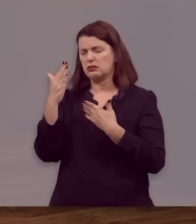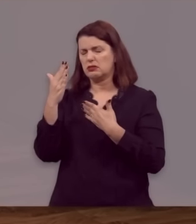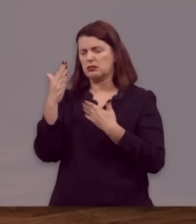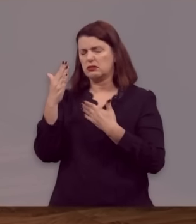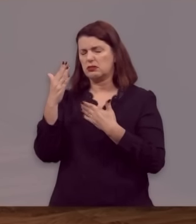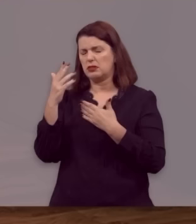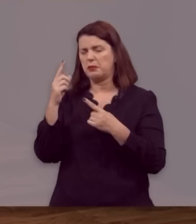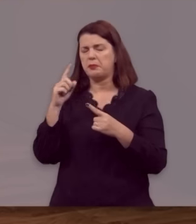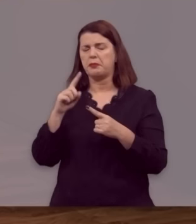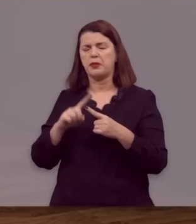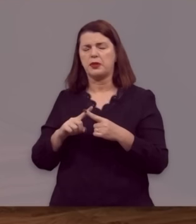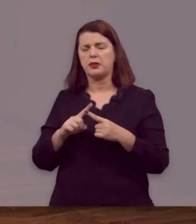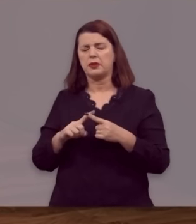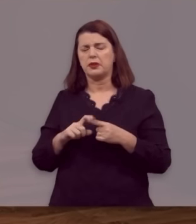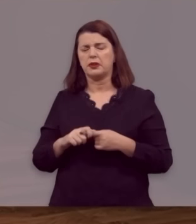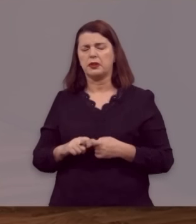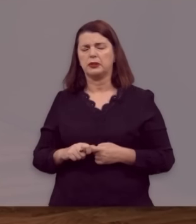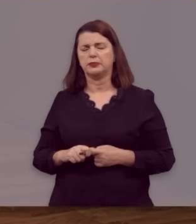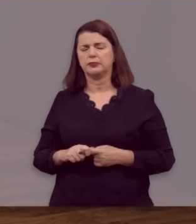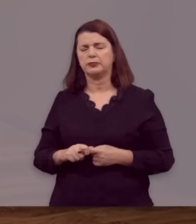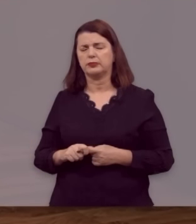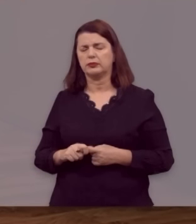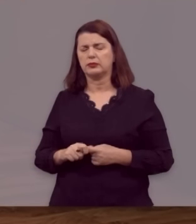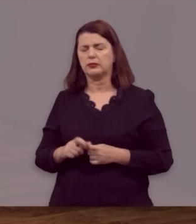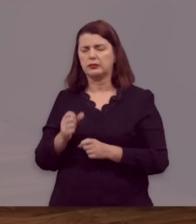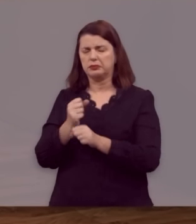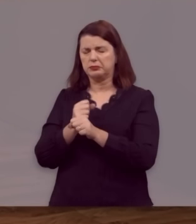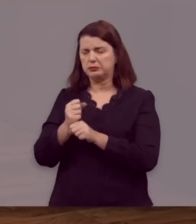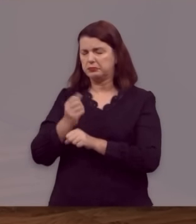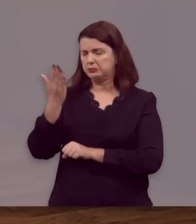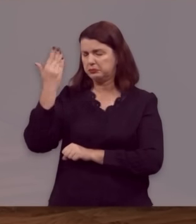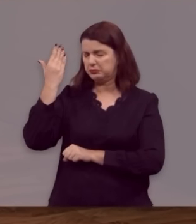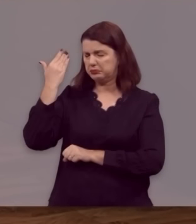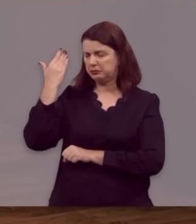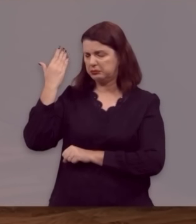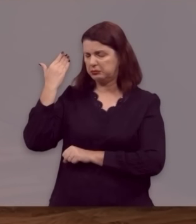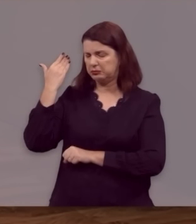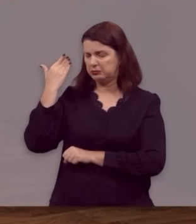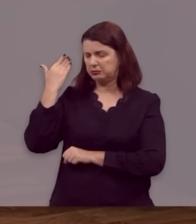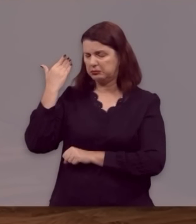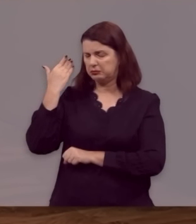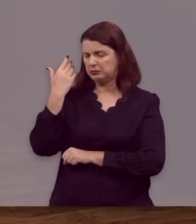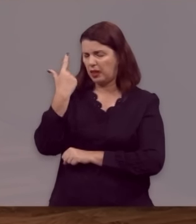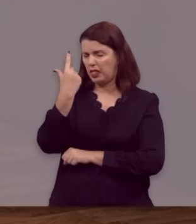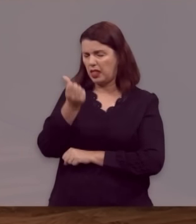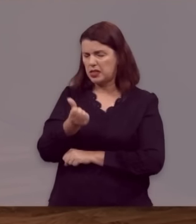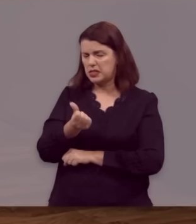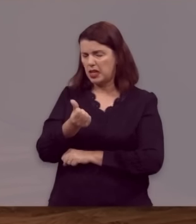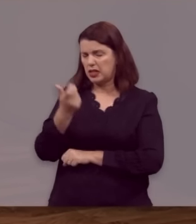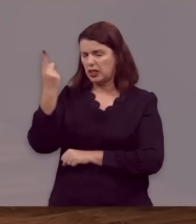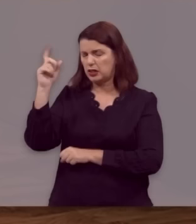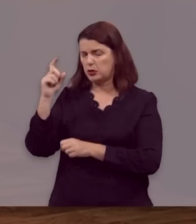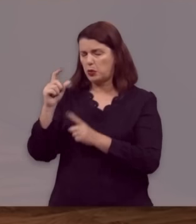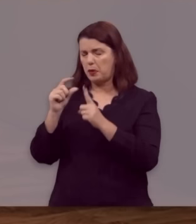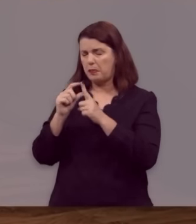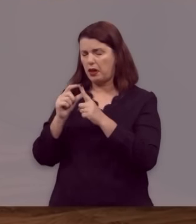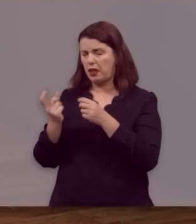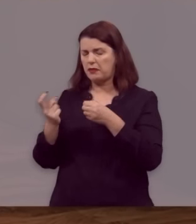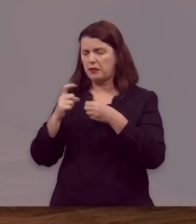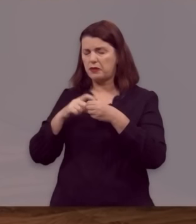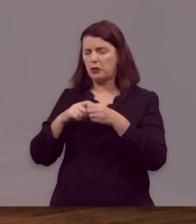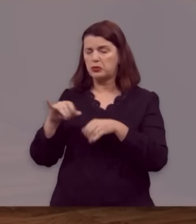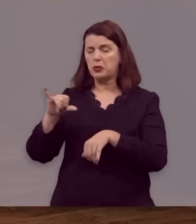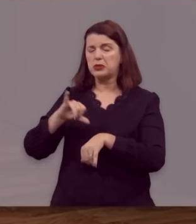no século XVI a tua palavra voltou a ser a